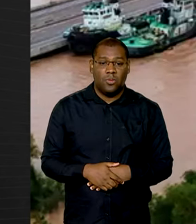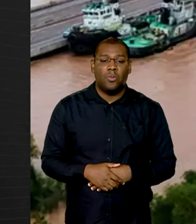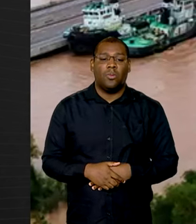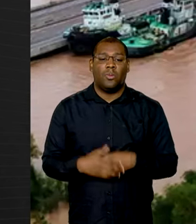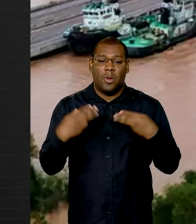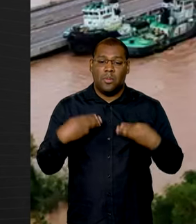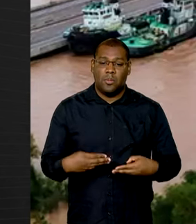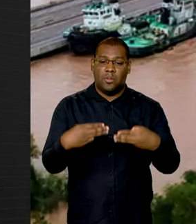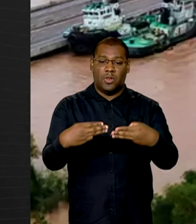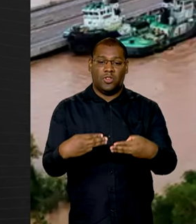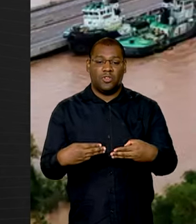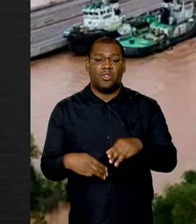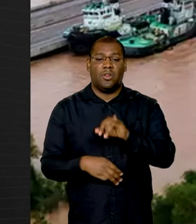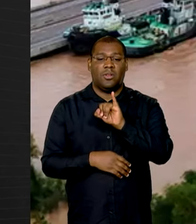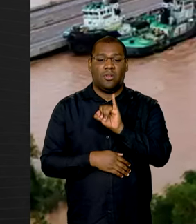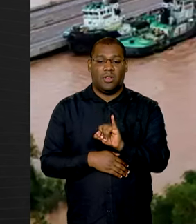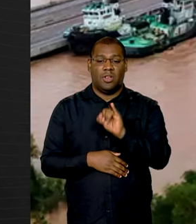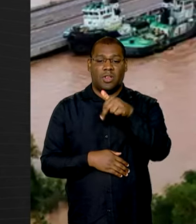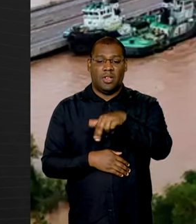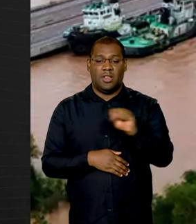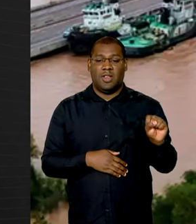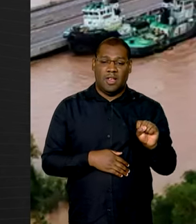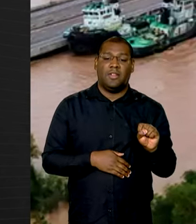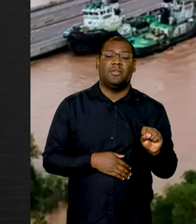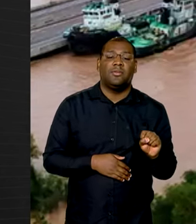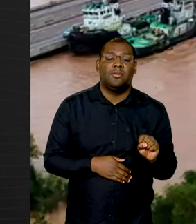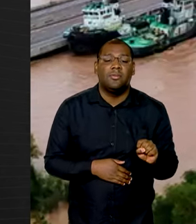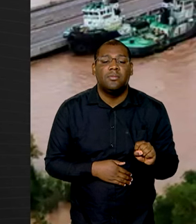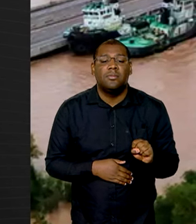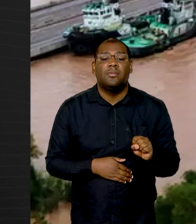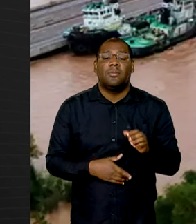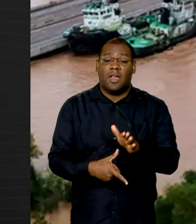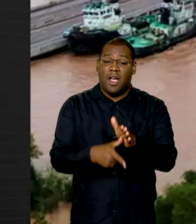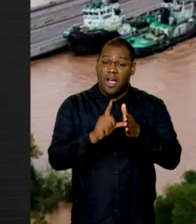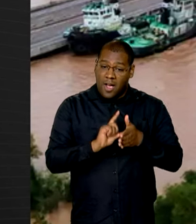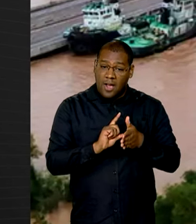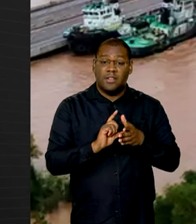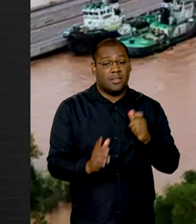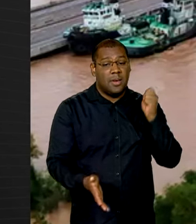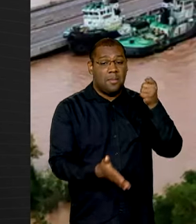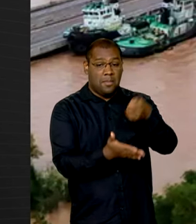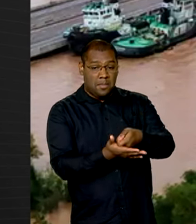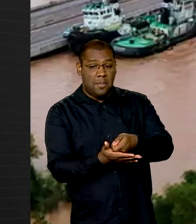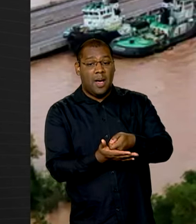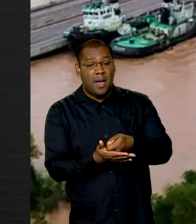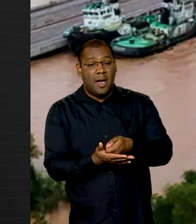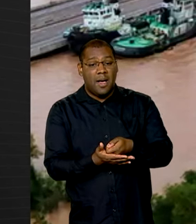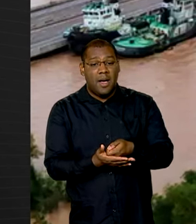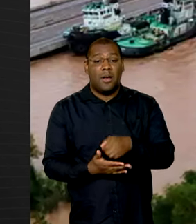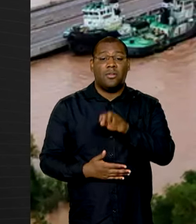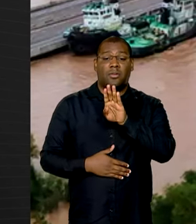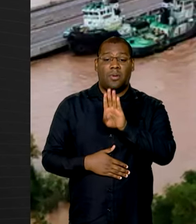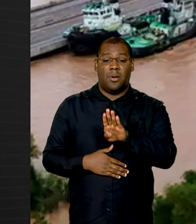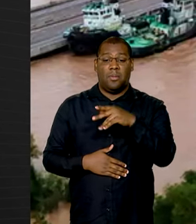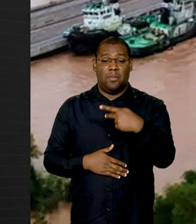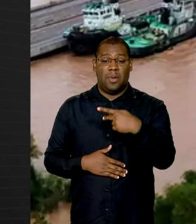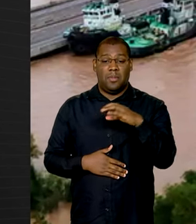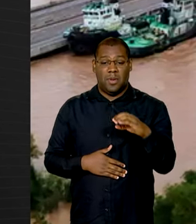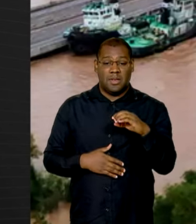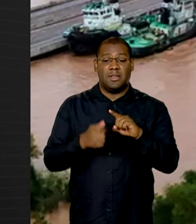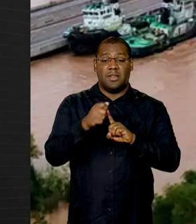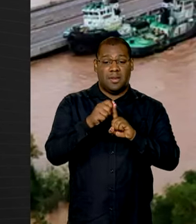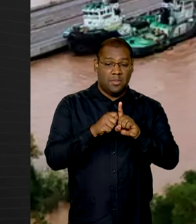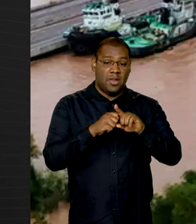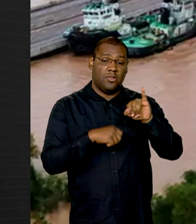Ministério da Previdência Social e o INSS vão antecipar o pagamento dos benefícios previdenciários de junho para